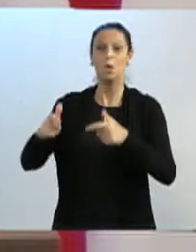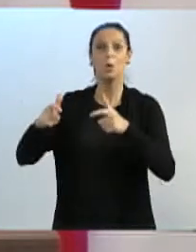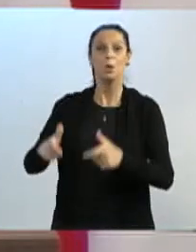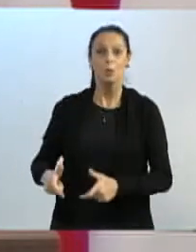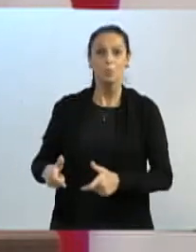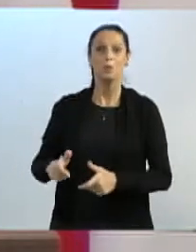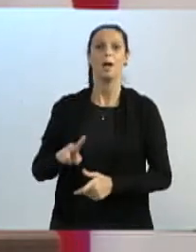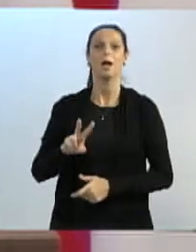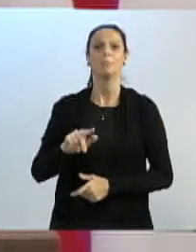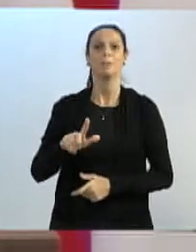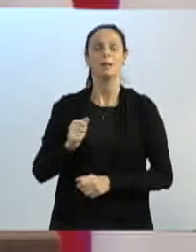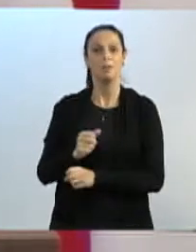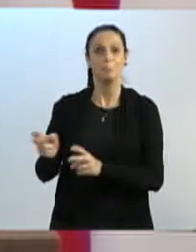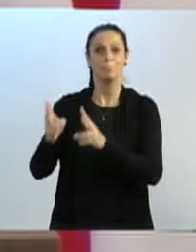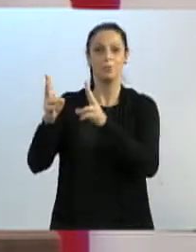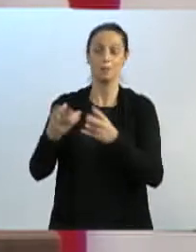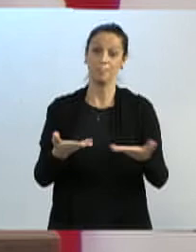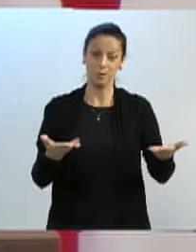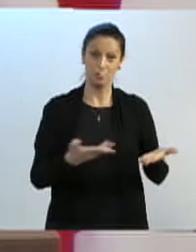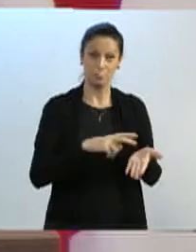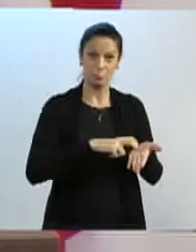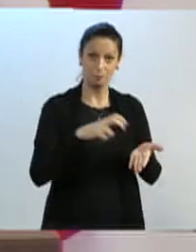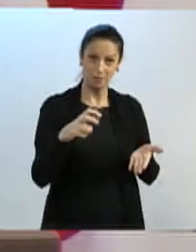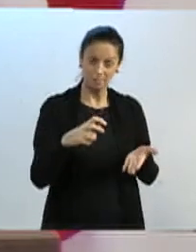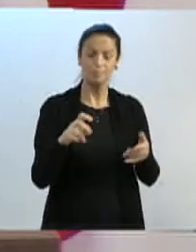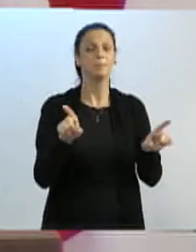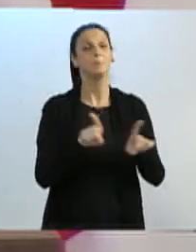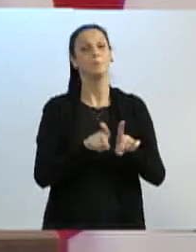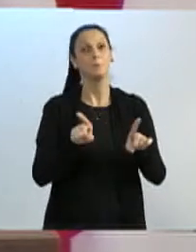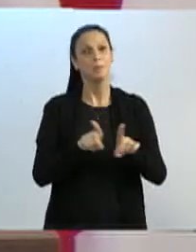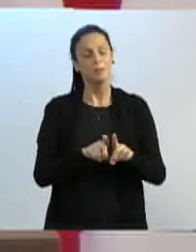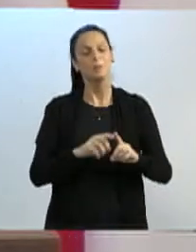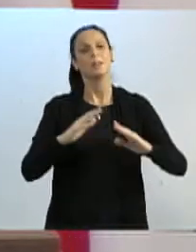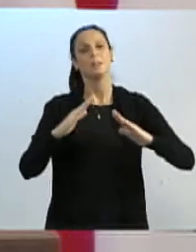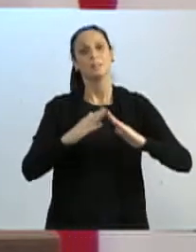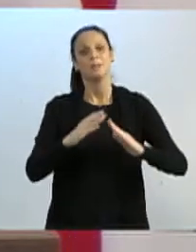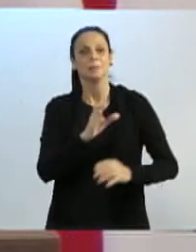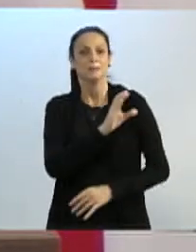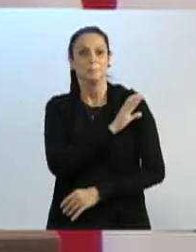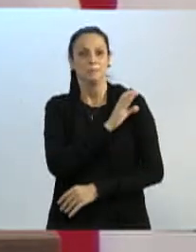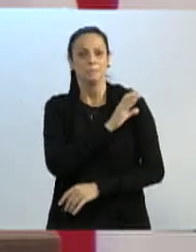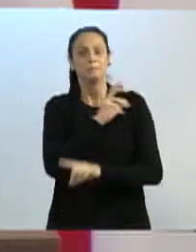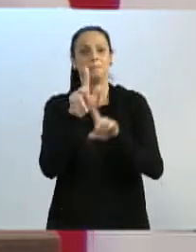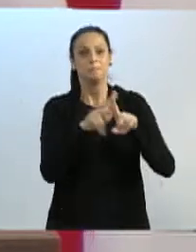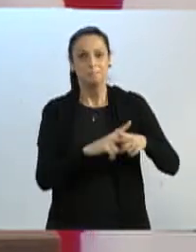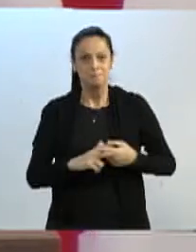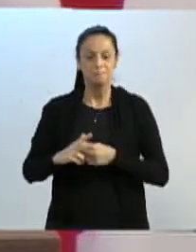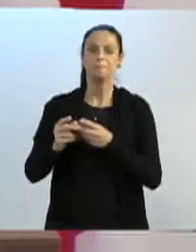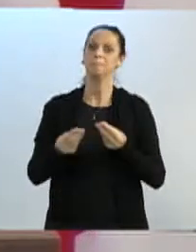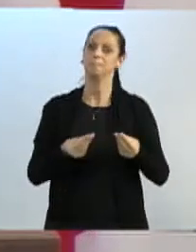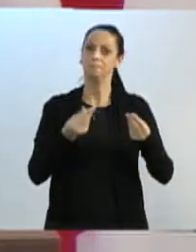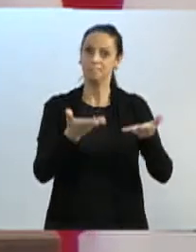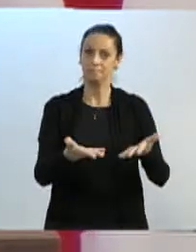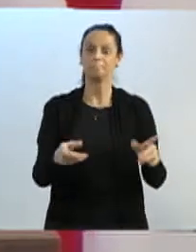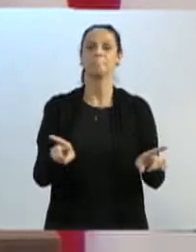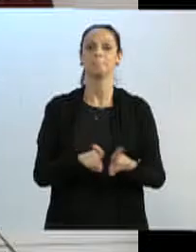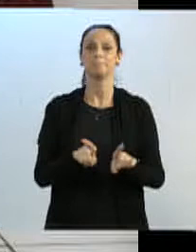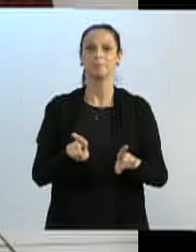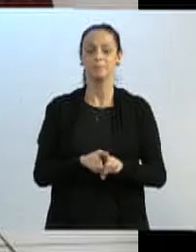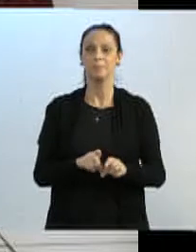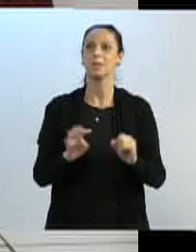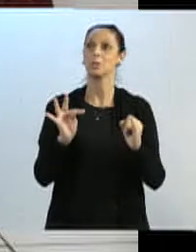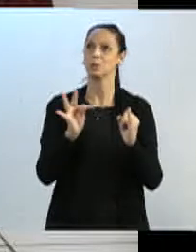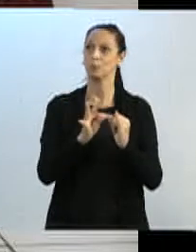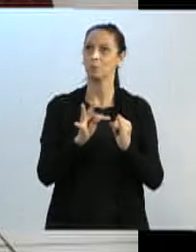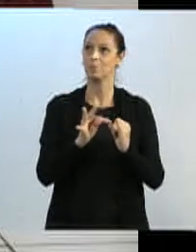ainda hoje pela manhã, na entrega da reforma do CI Frei Odorico Duirix, na Itopavazinha.